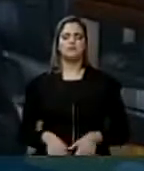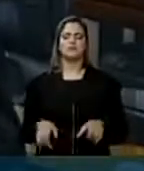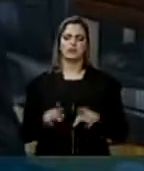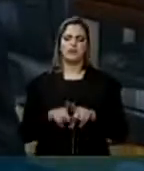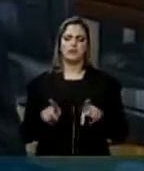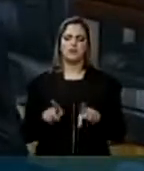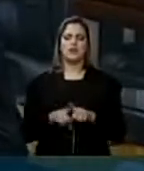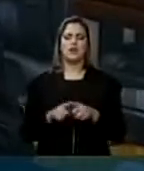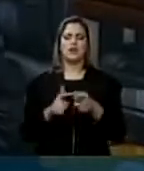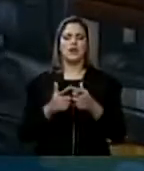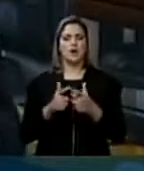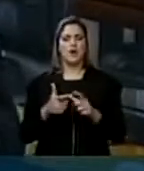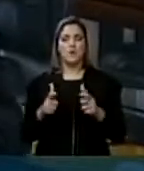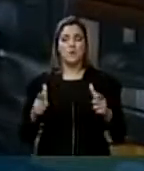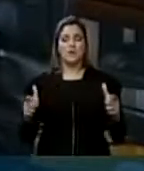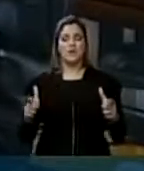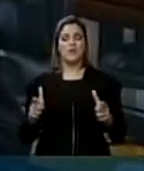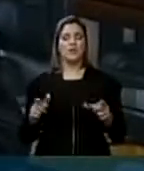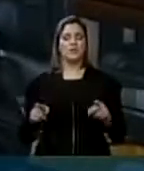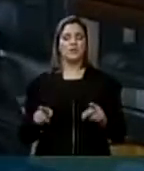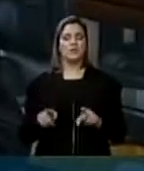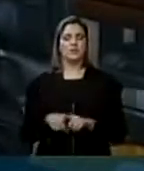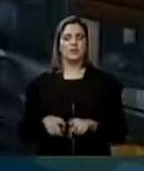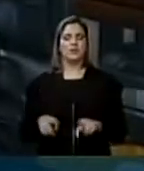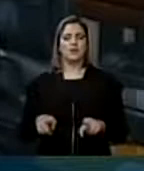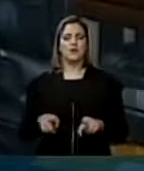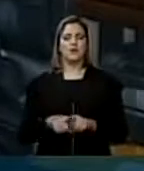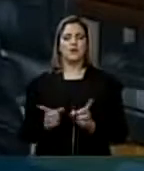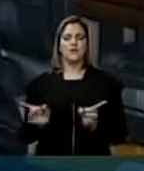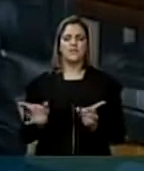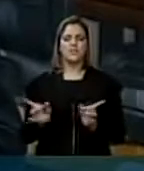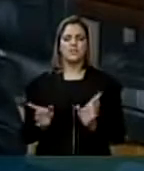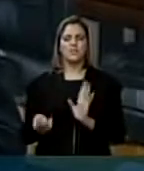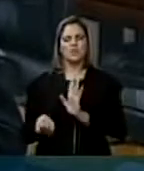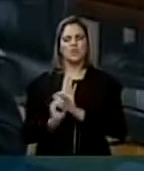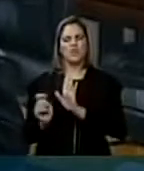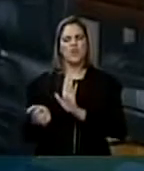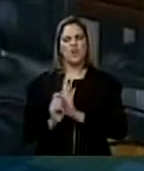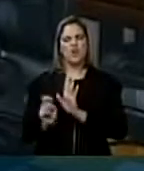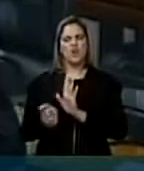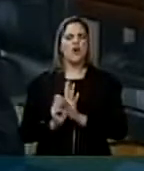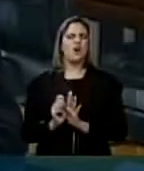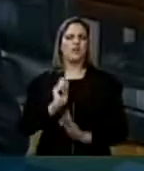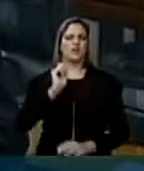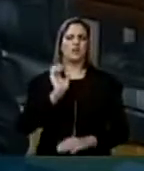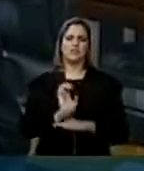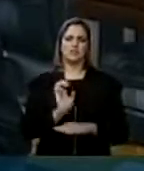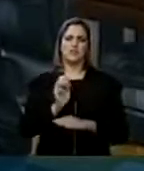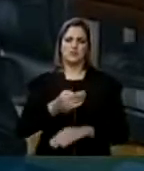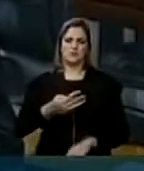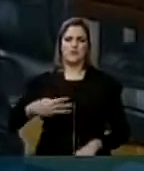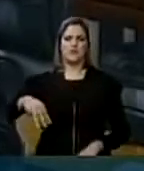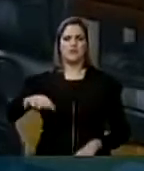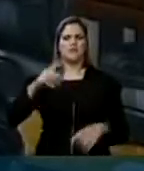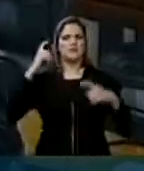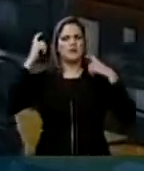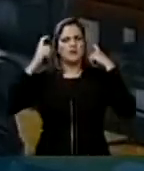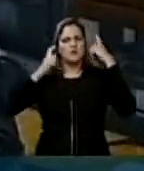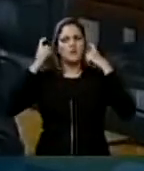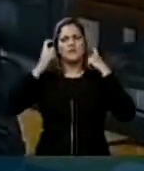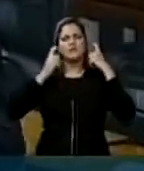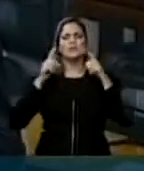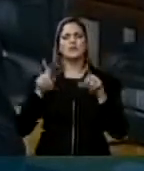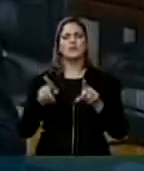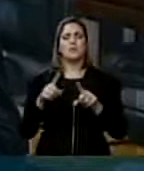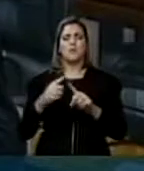também o aumento na venda de drogas em todo o estado. Isso é preocupante, principalmente que